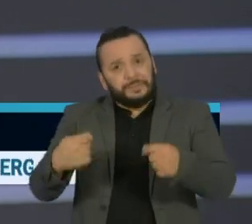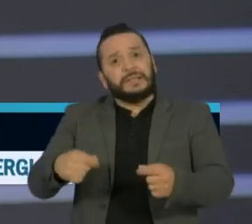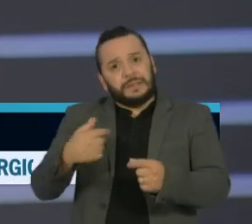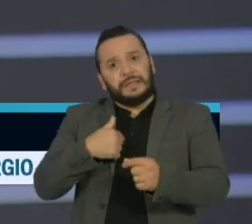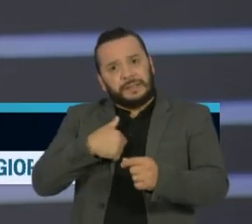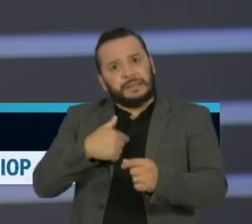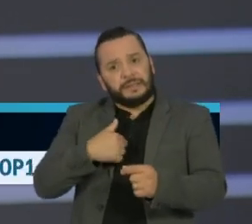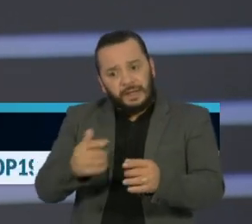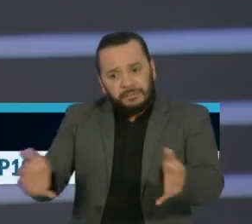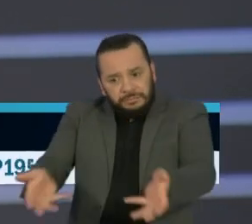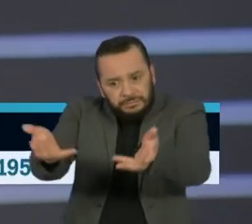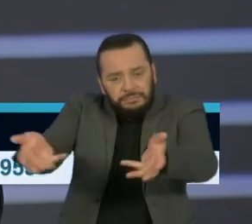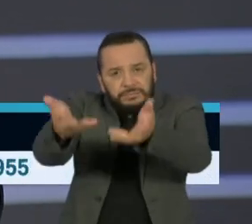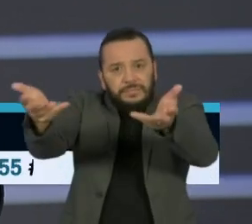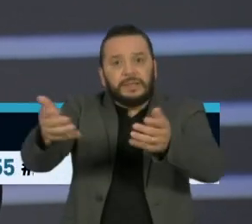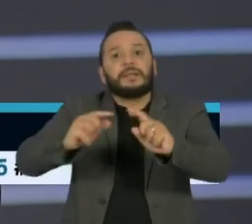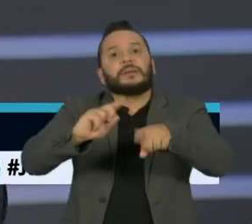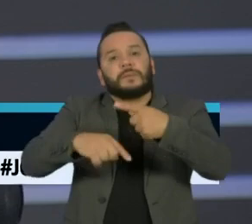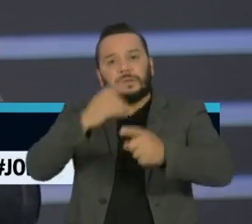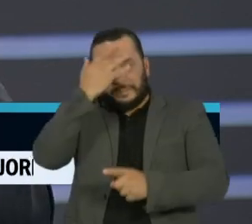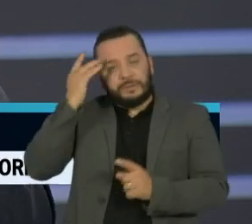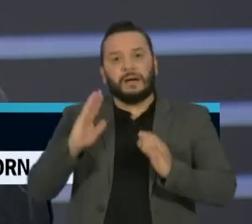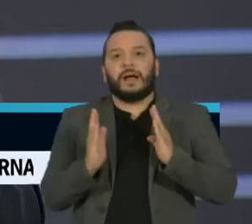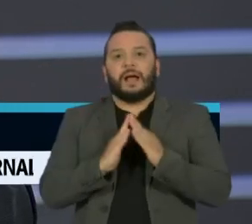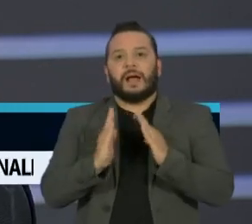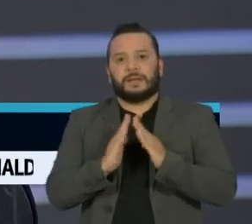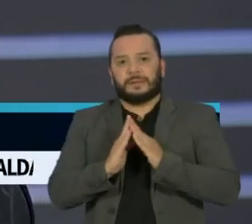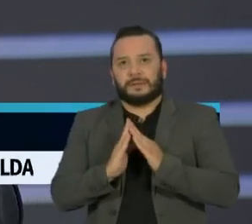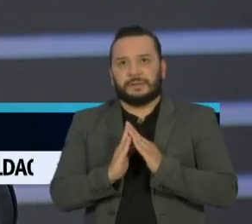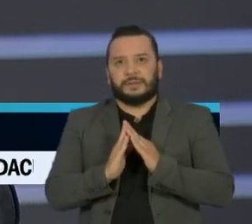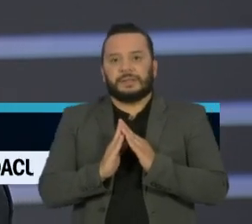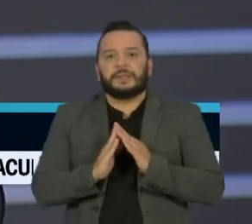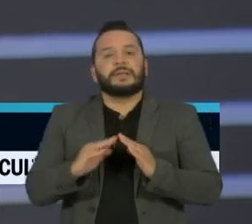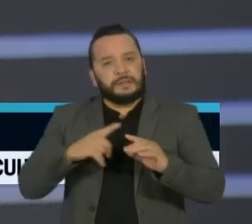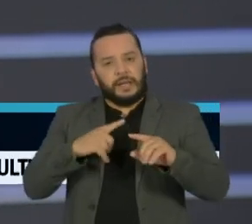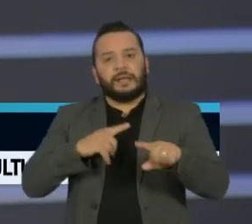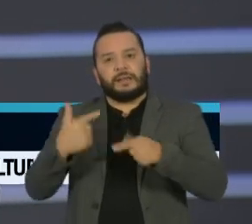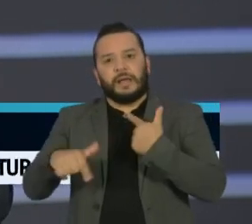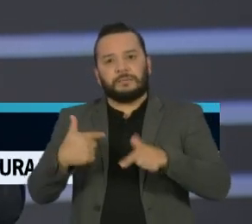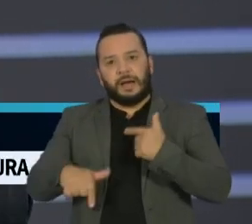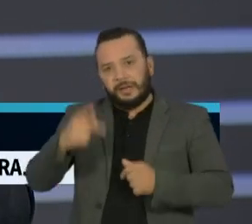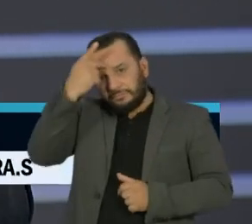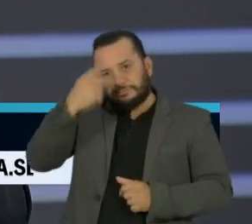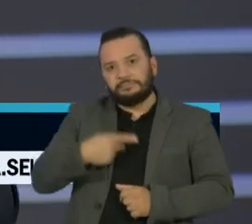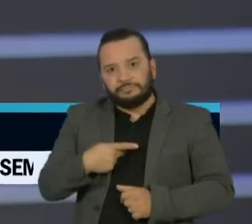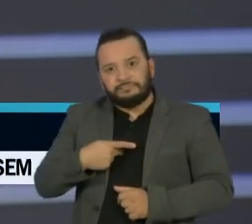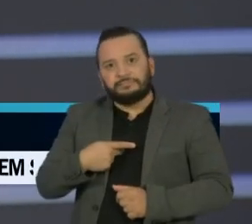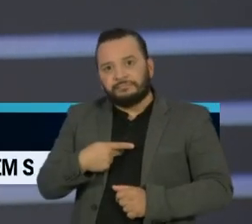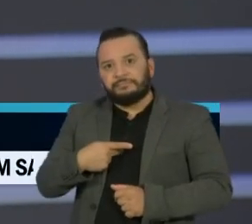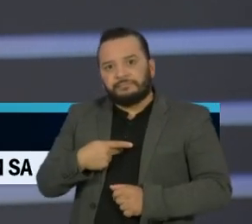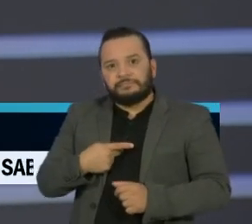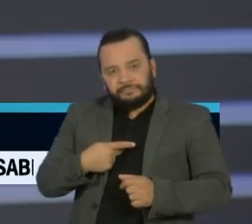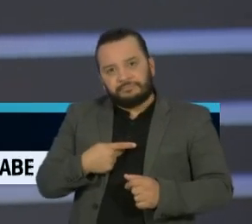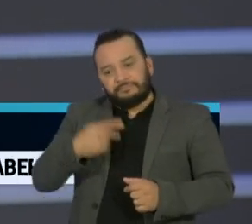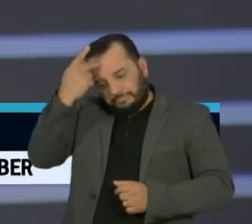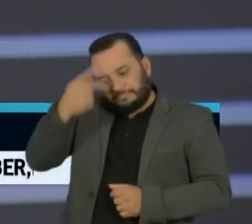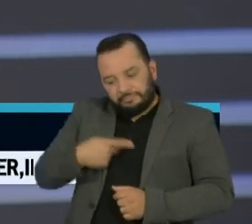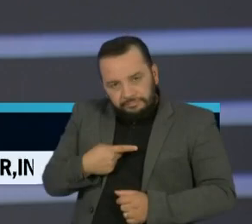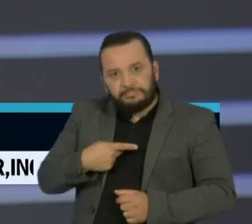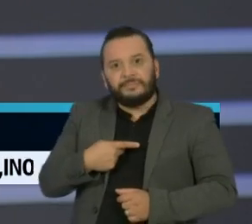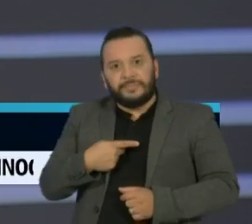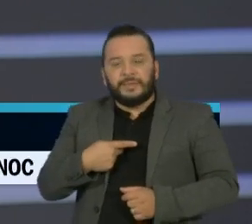Depois, pessoas em casa que vivem do seu trabalho diário para se alimentar. São esses